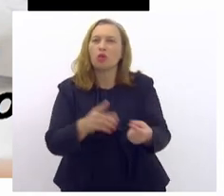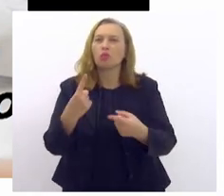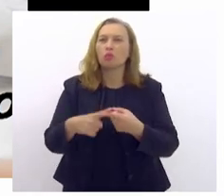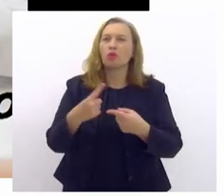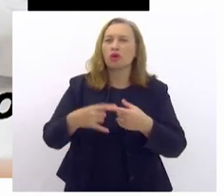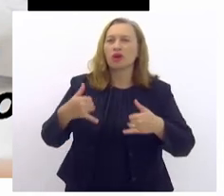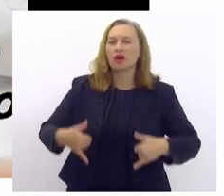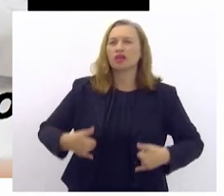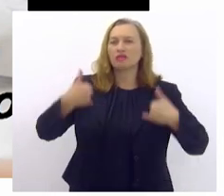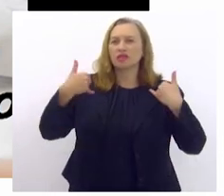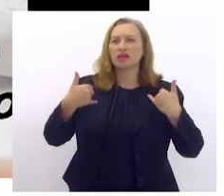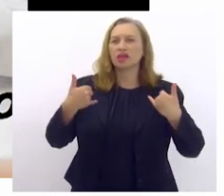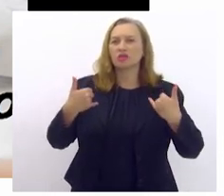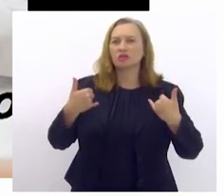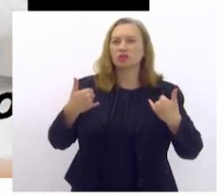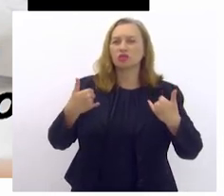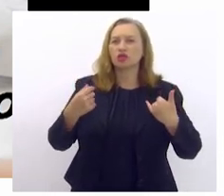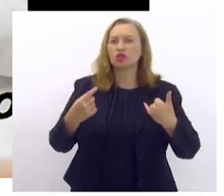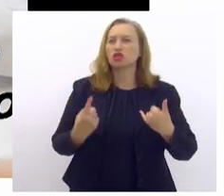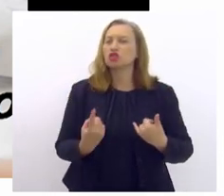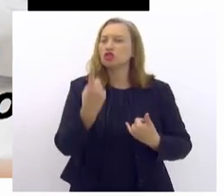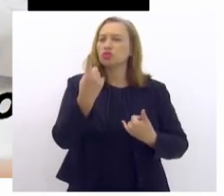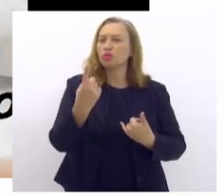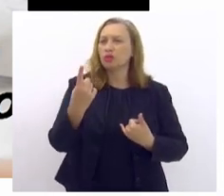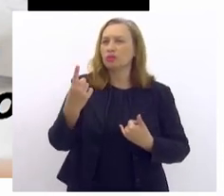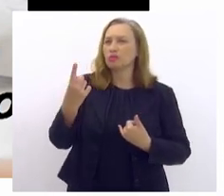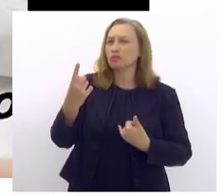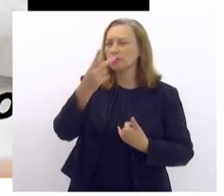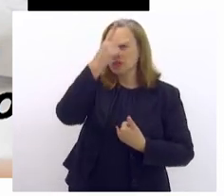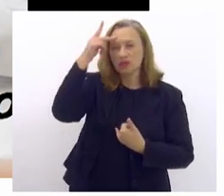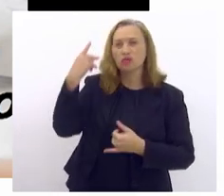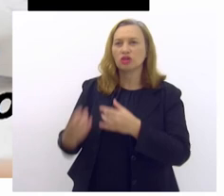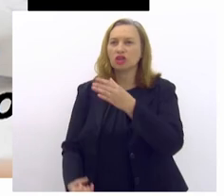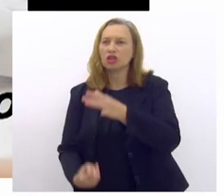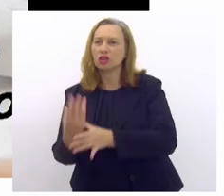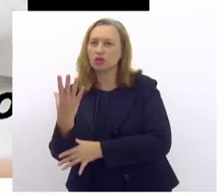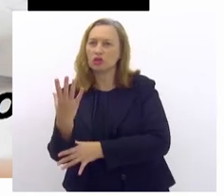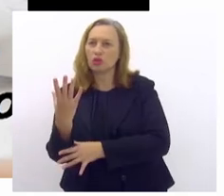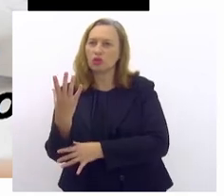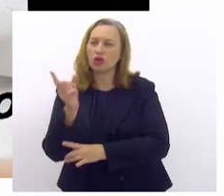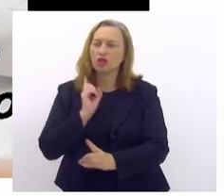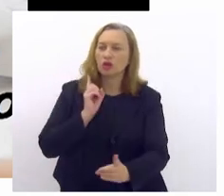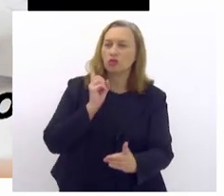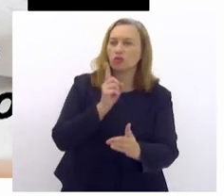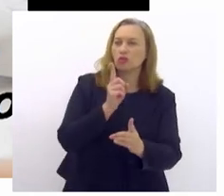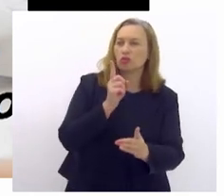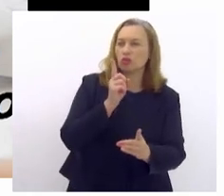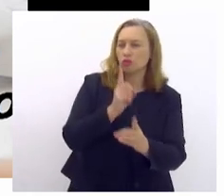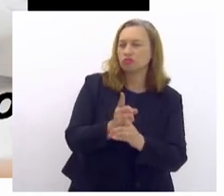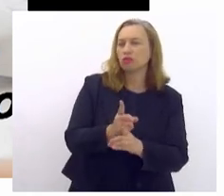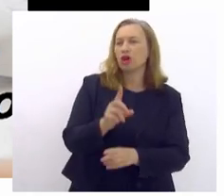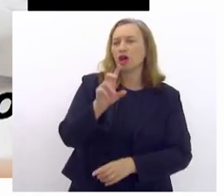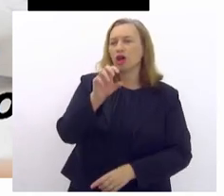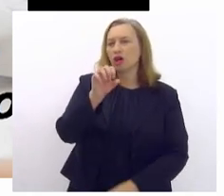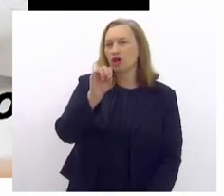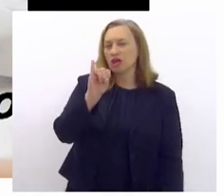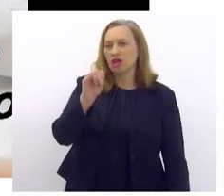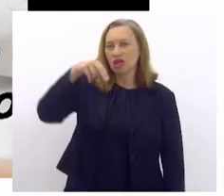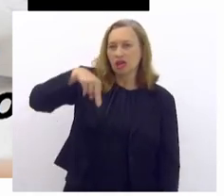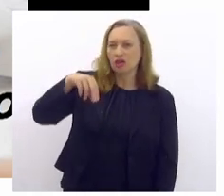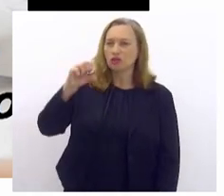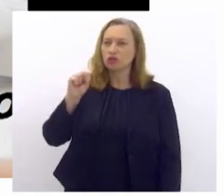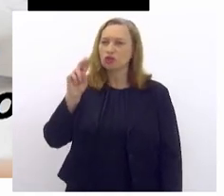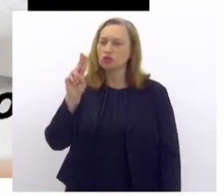de um dos criadores, dos descobridores da insulina, o Sr. Frederick